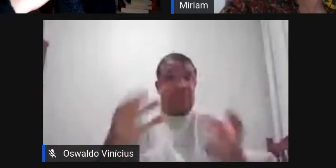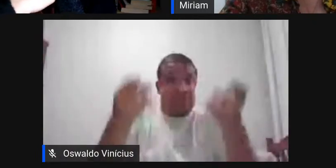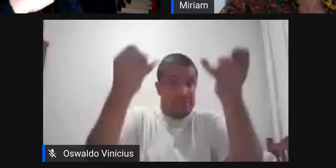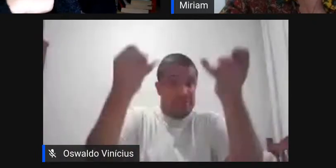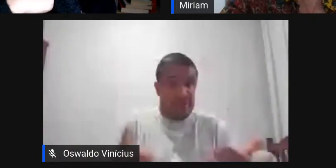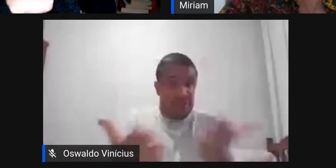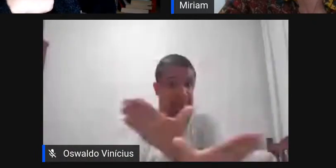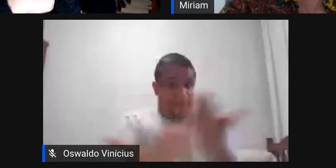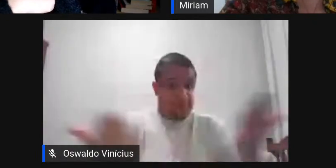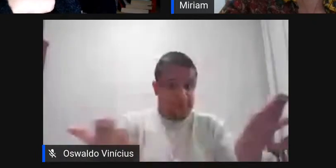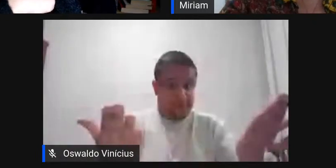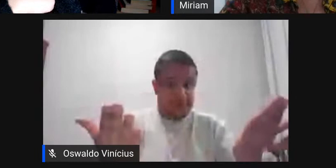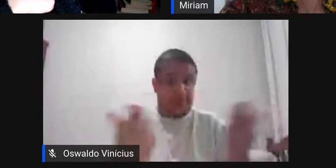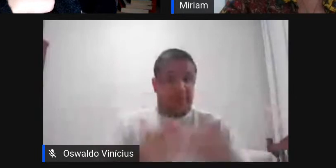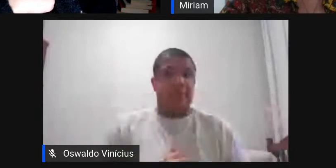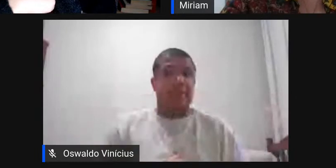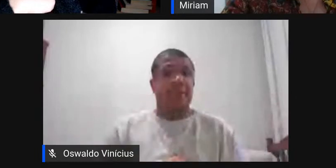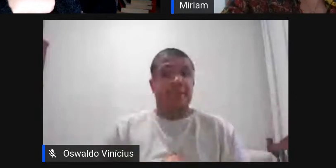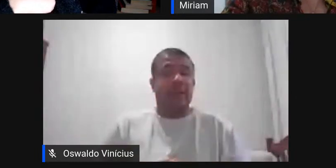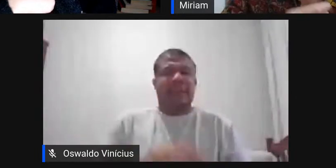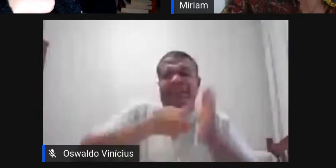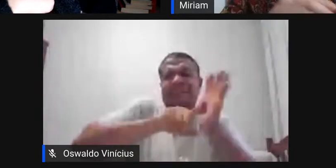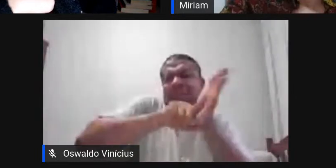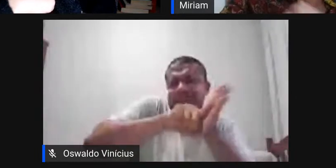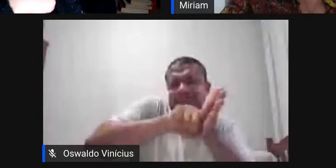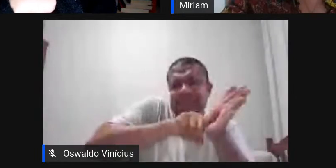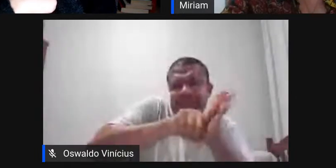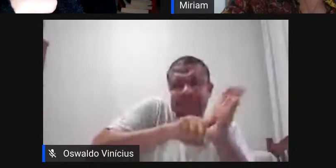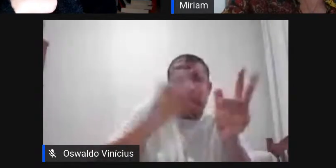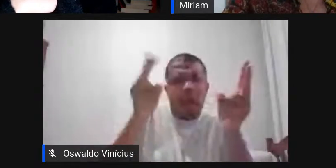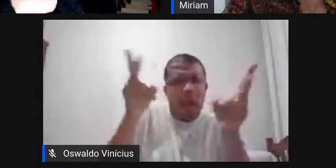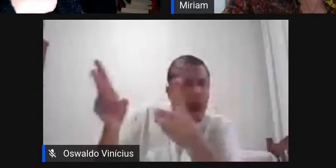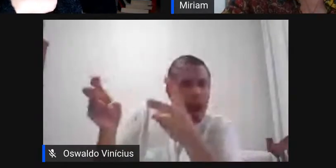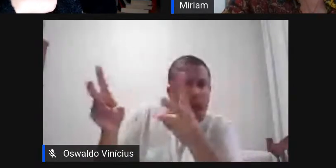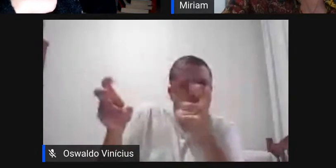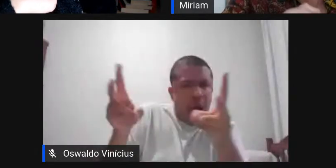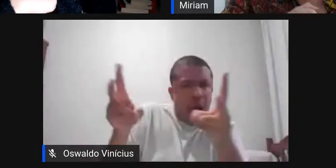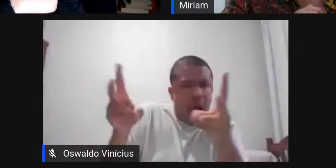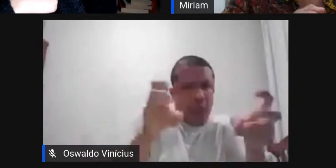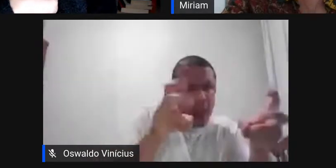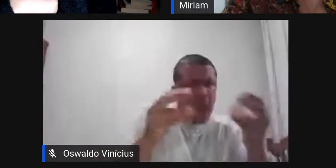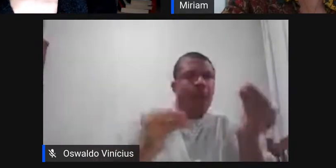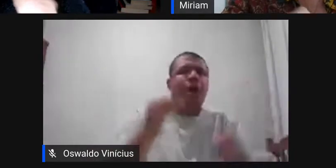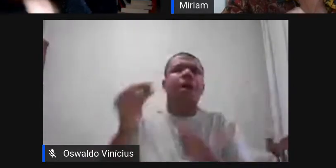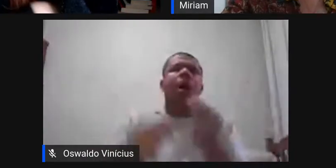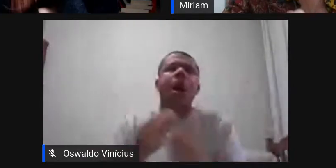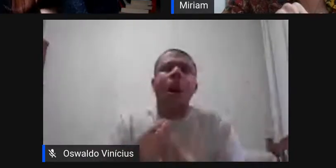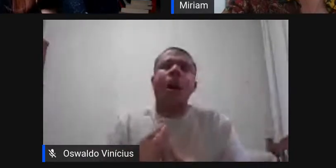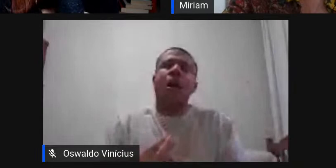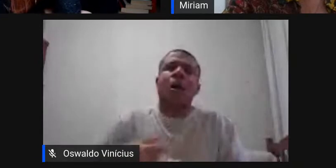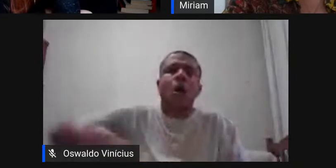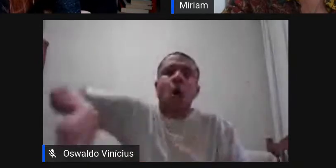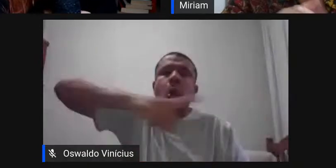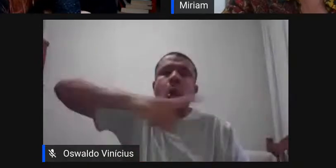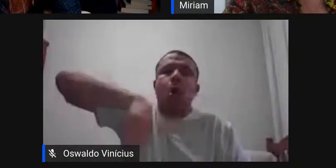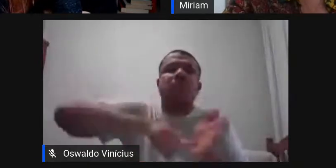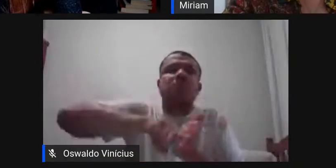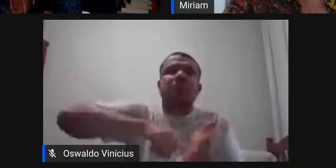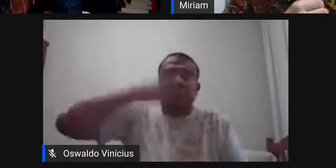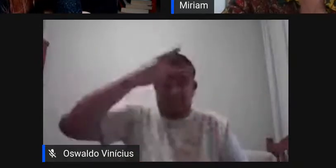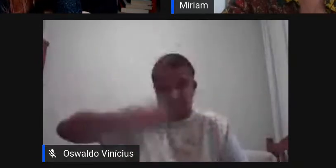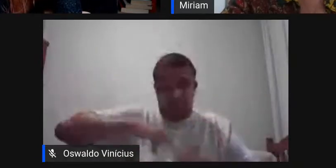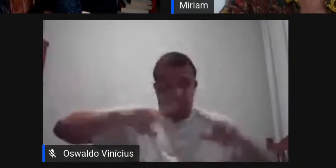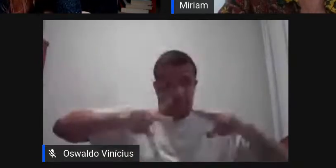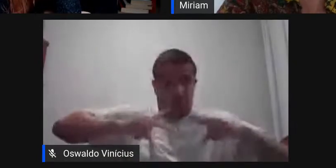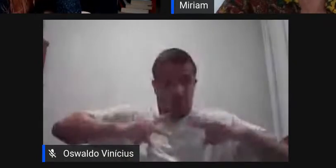falando que para além da investigação essa ação de tratarmos das nossas pesquisas pessoais em um